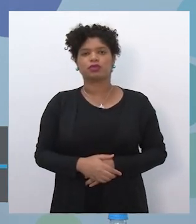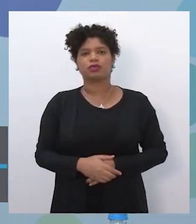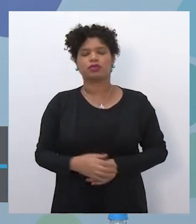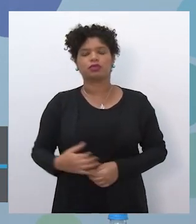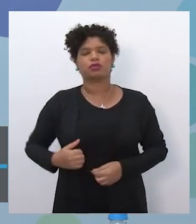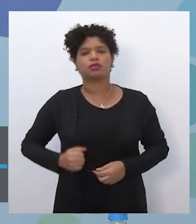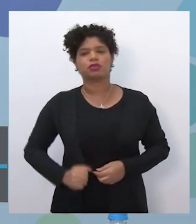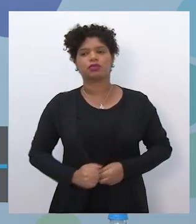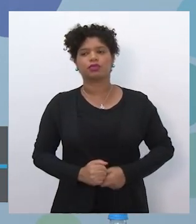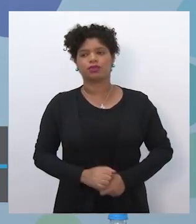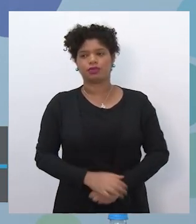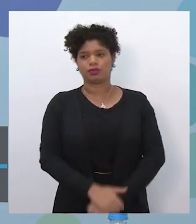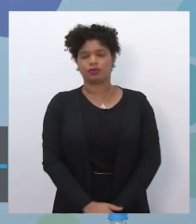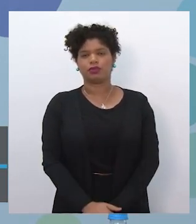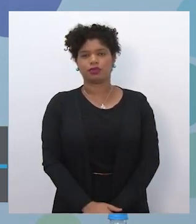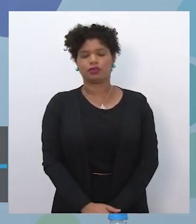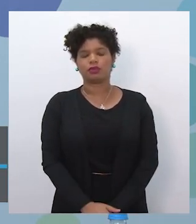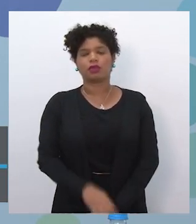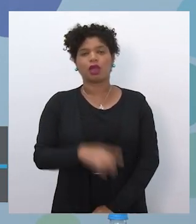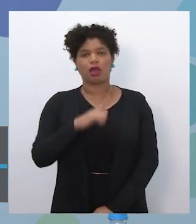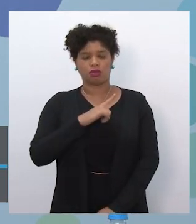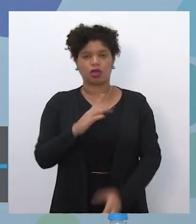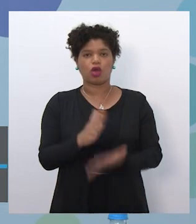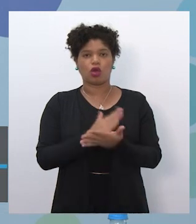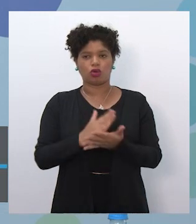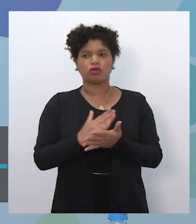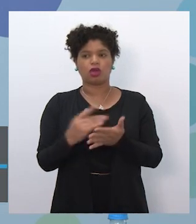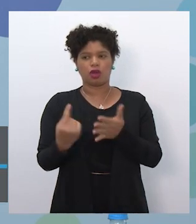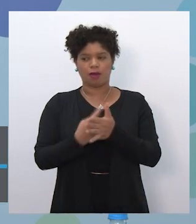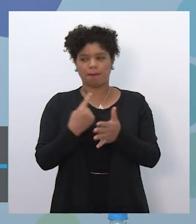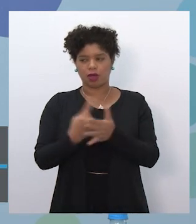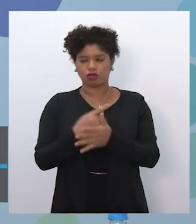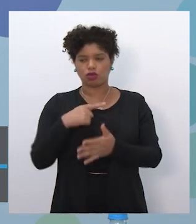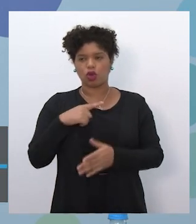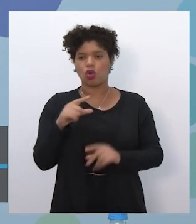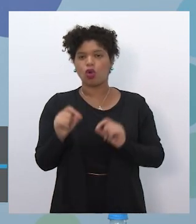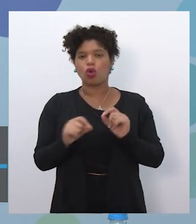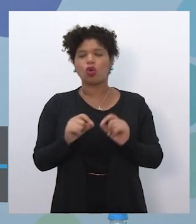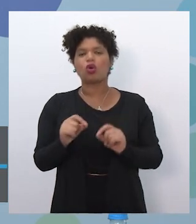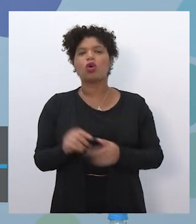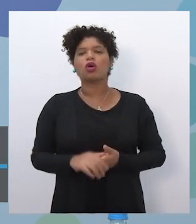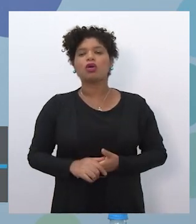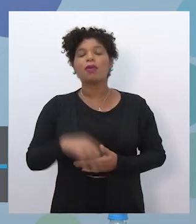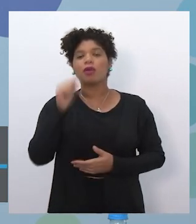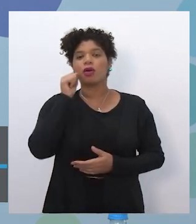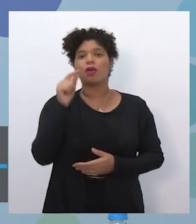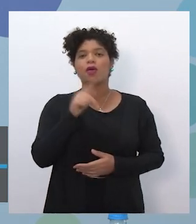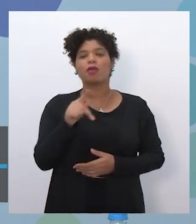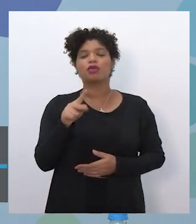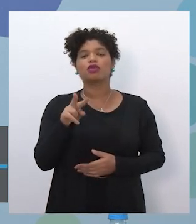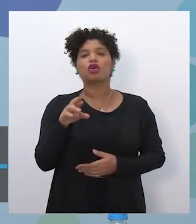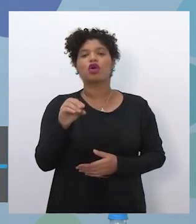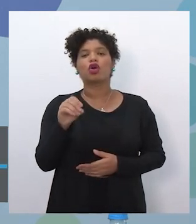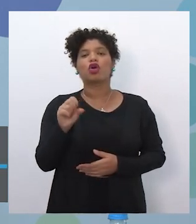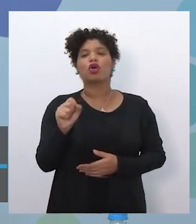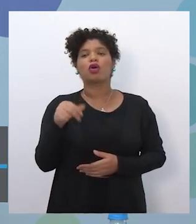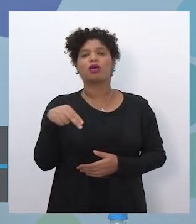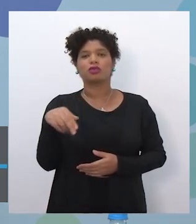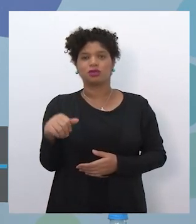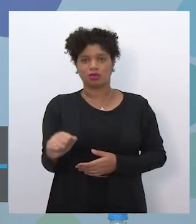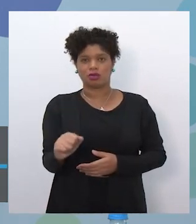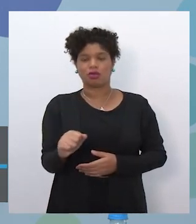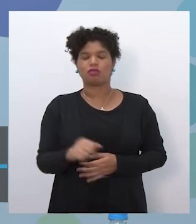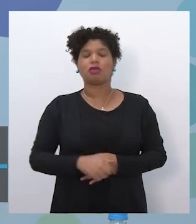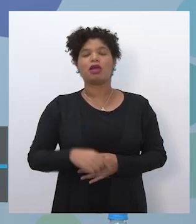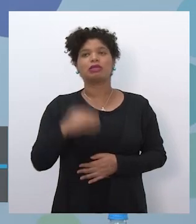responder agora. aqui tem uma pergunta aqui da professora Rosana, que ela, na verdade, está